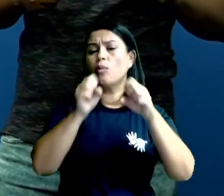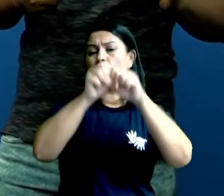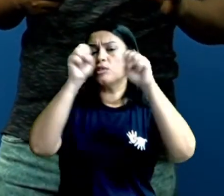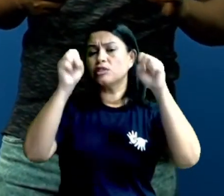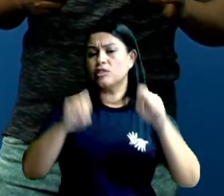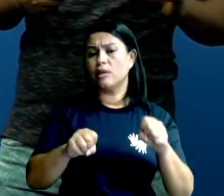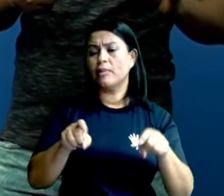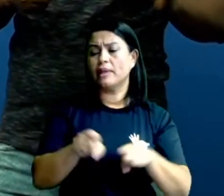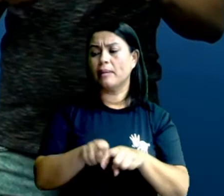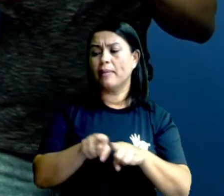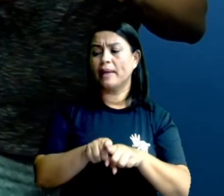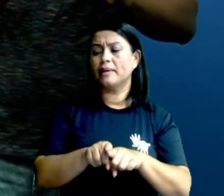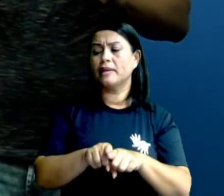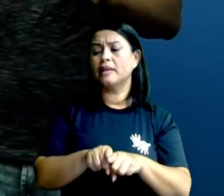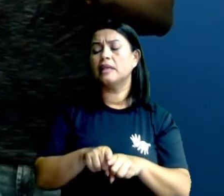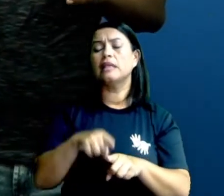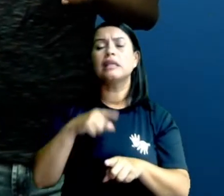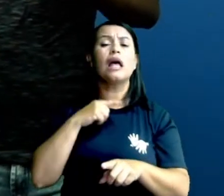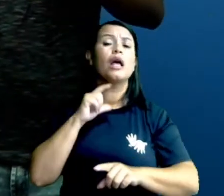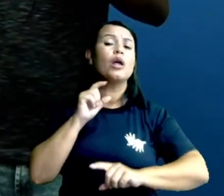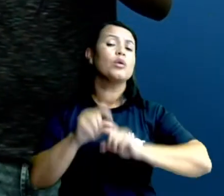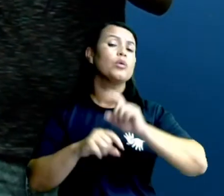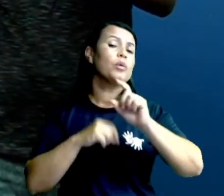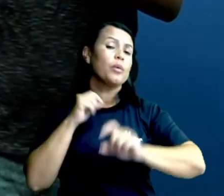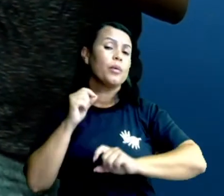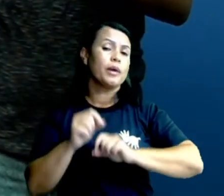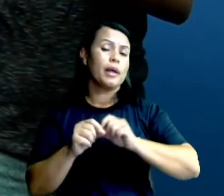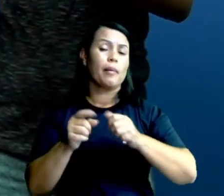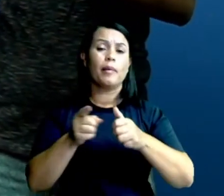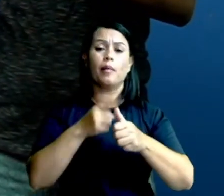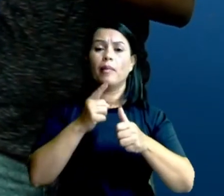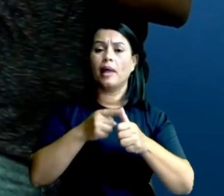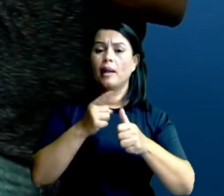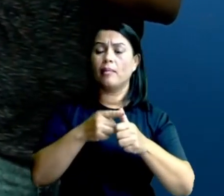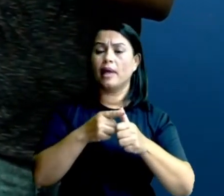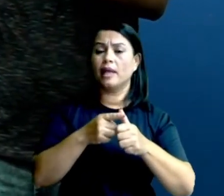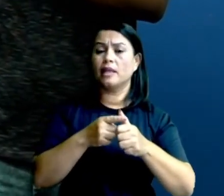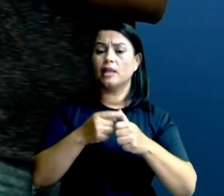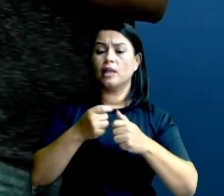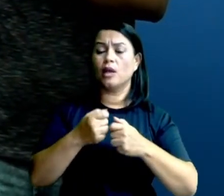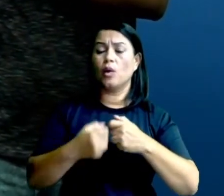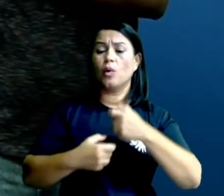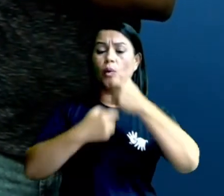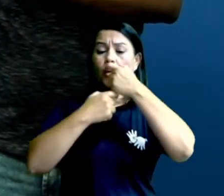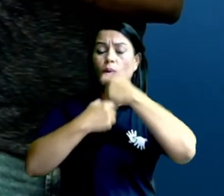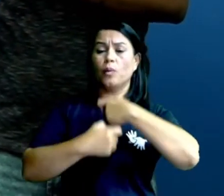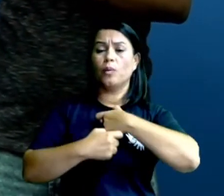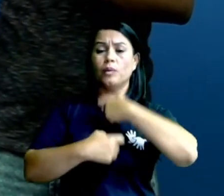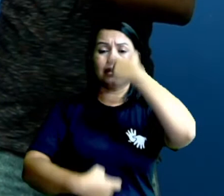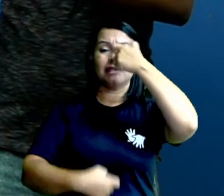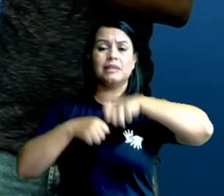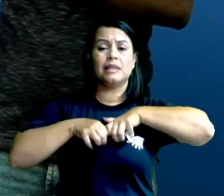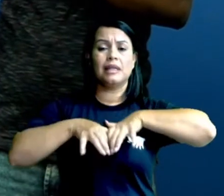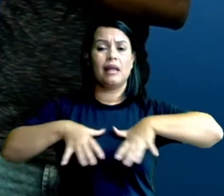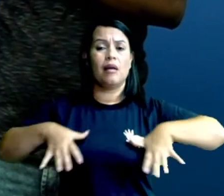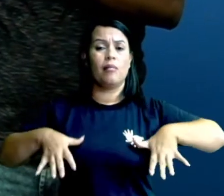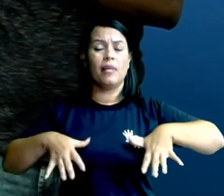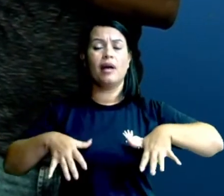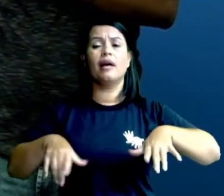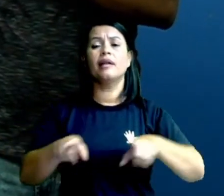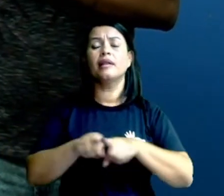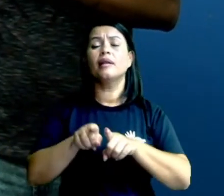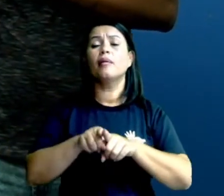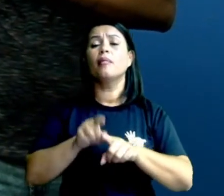respiratório dos insetos, com o intuito de atuar, primeiramente, no sistema nervoso e bloquear a possibilidade do animal